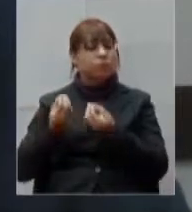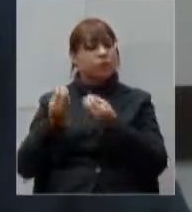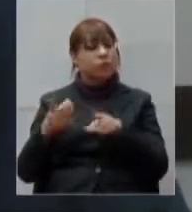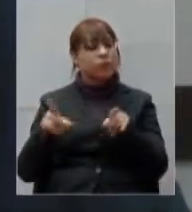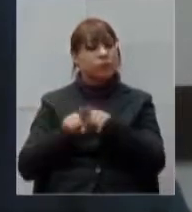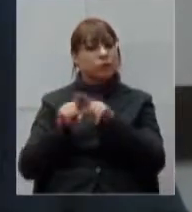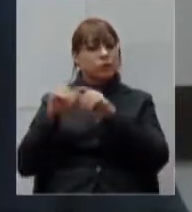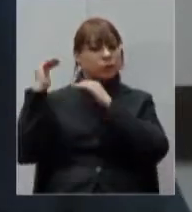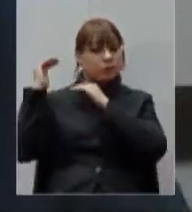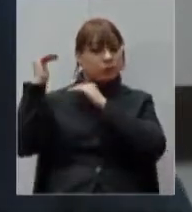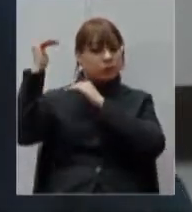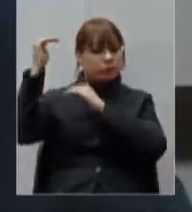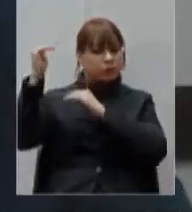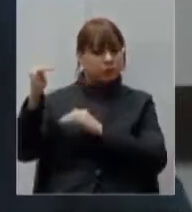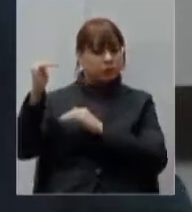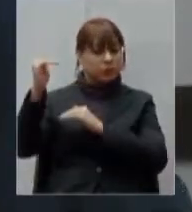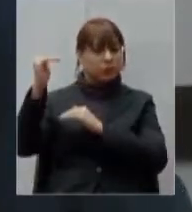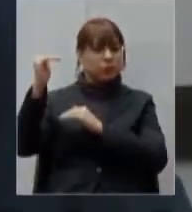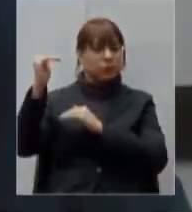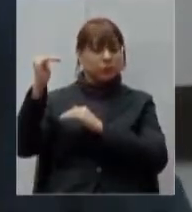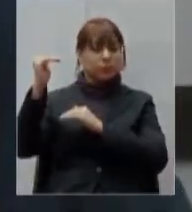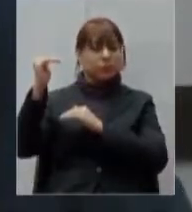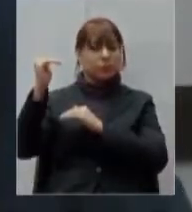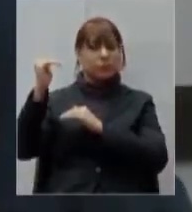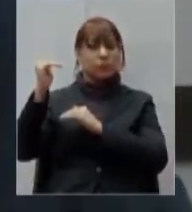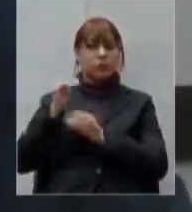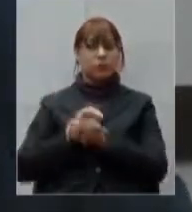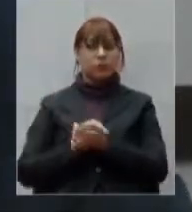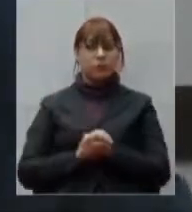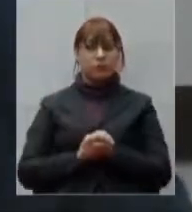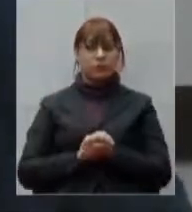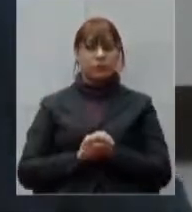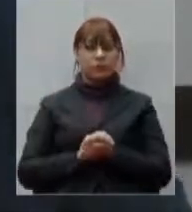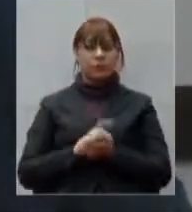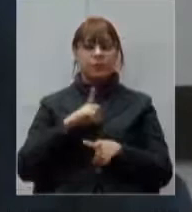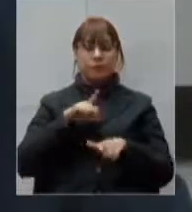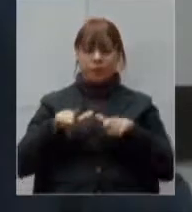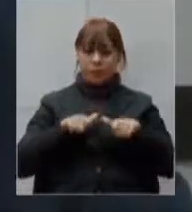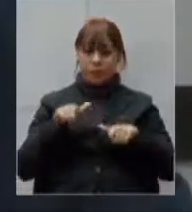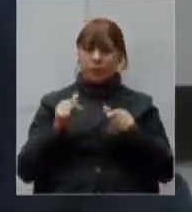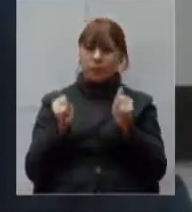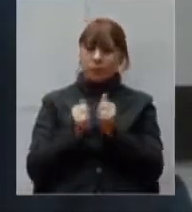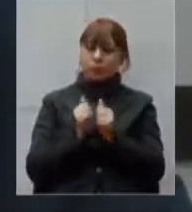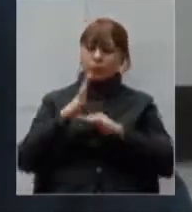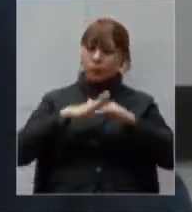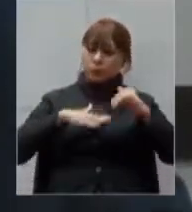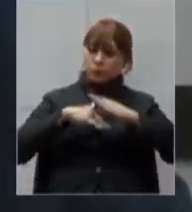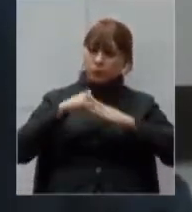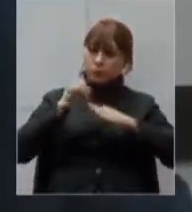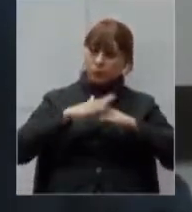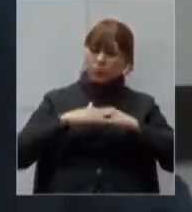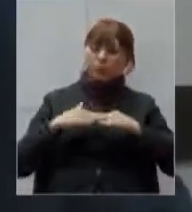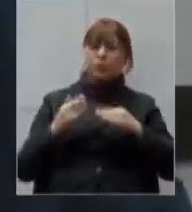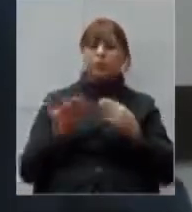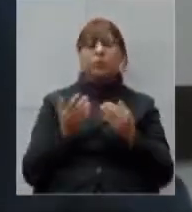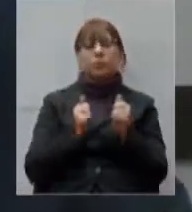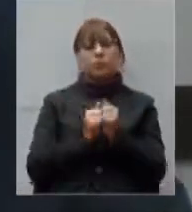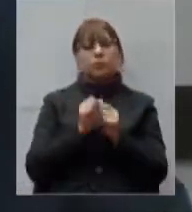dentro de uma ação técnica com vistoria das assistentes sociais